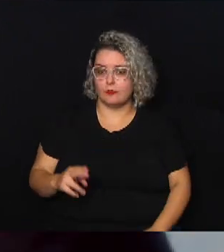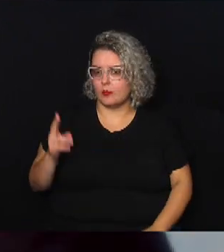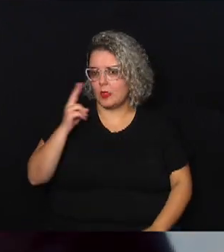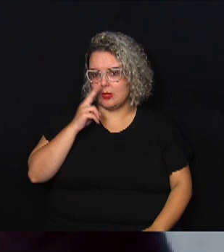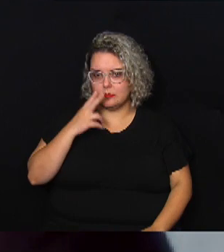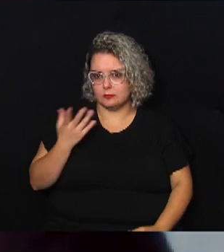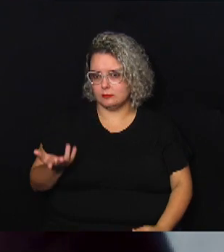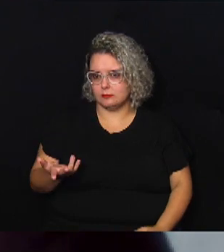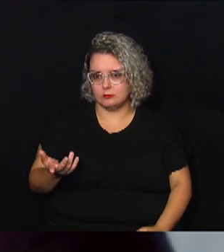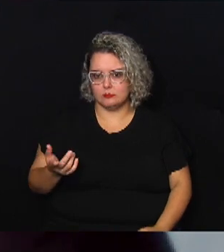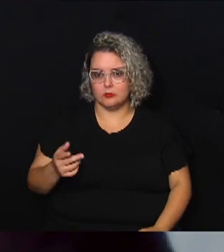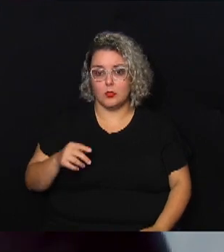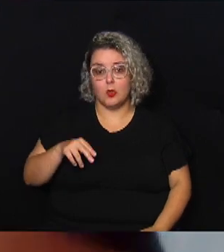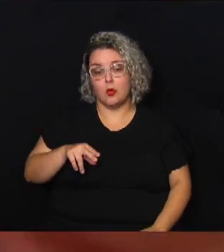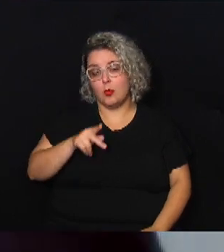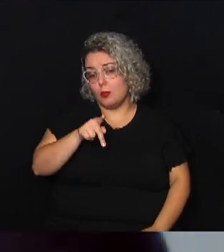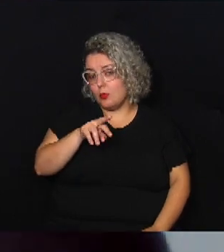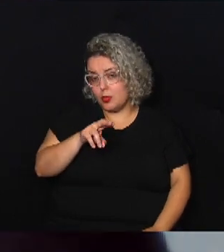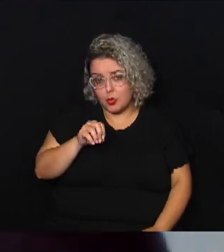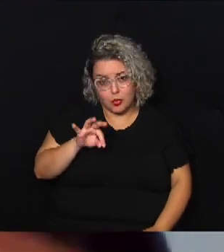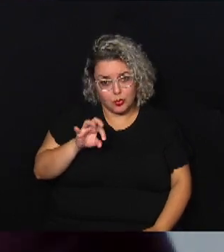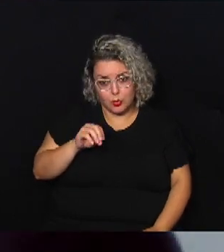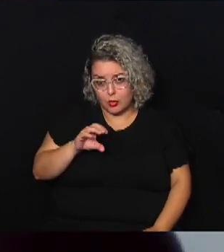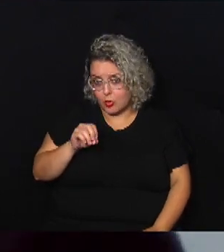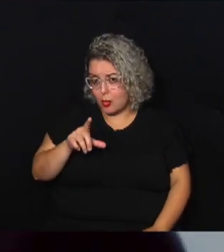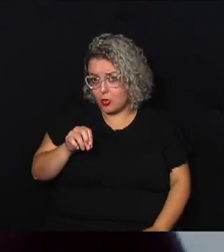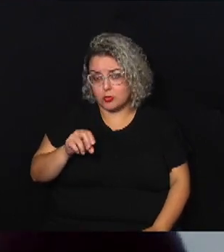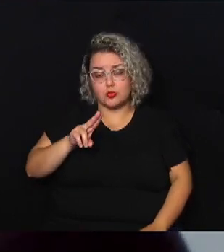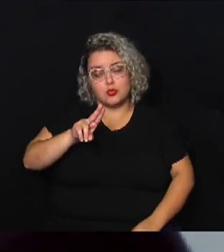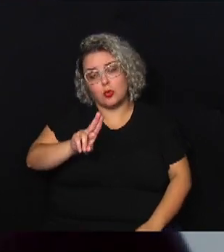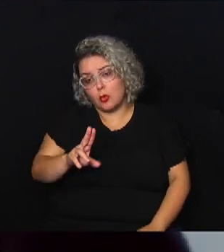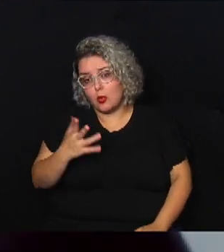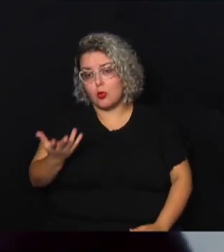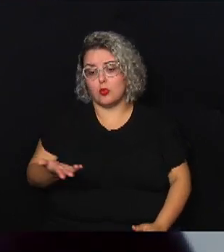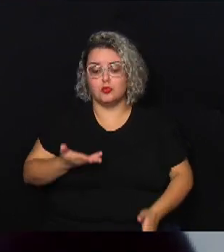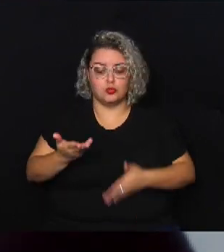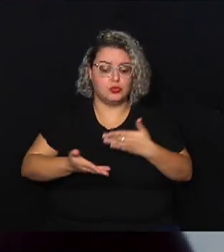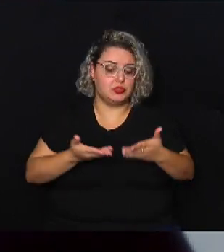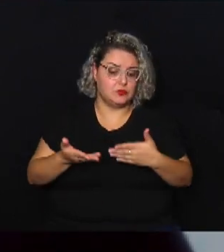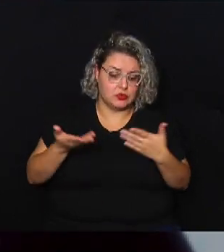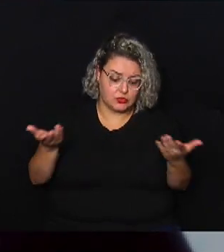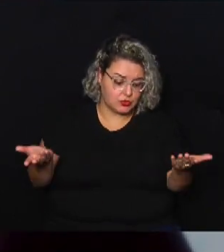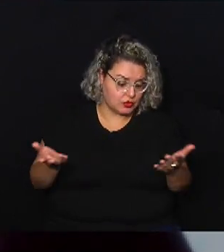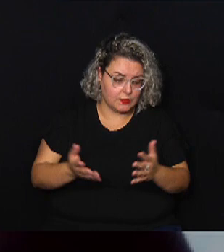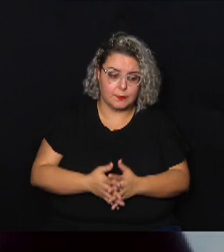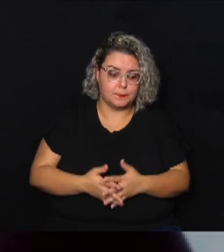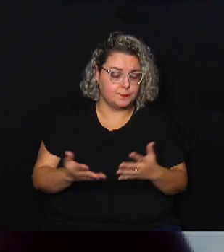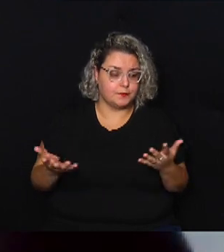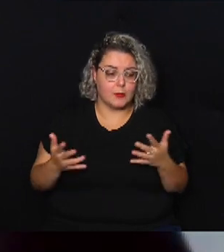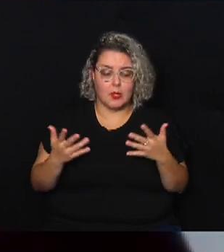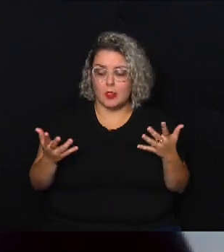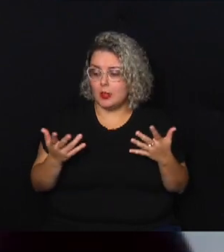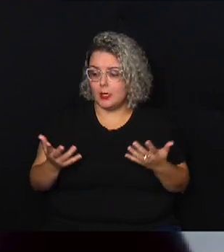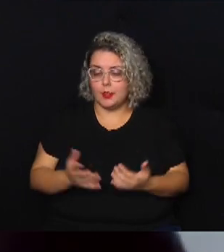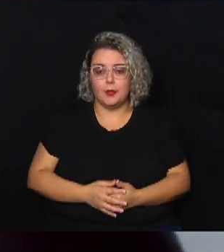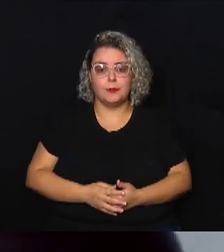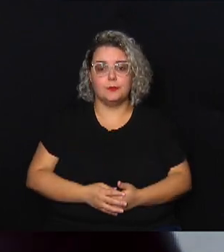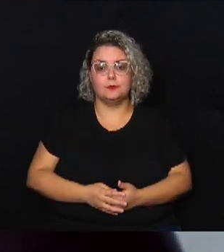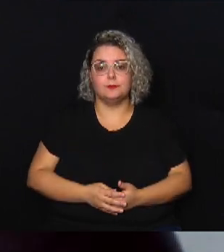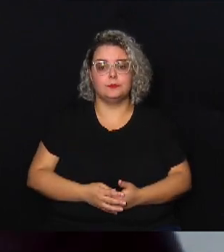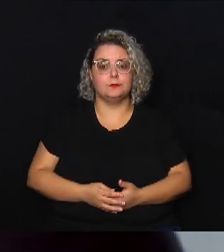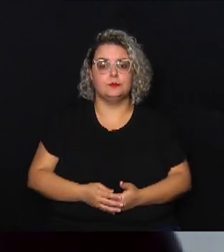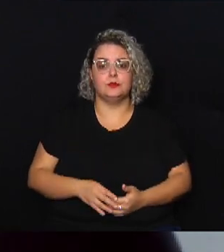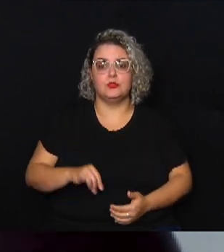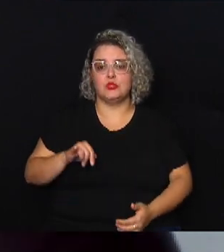por protocolos quer seja por serviços de de integração